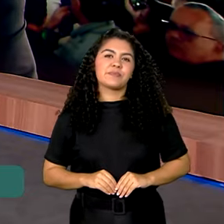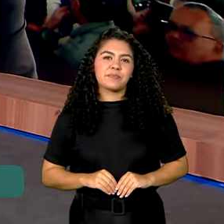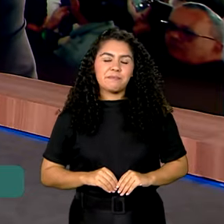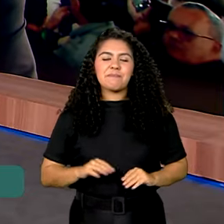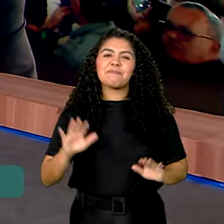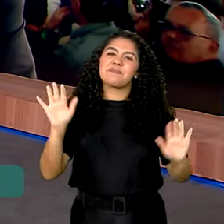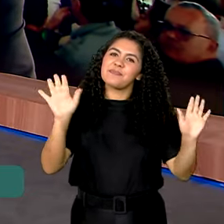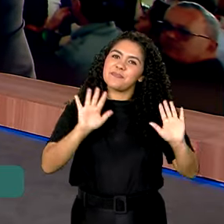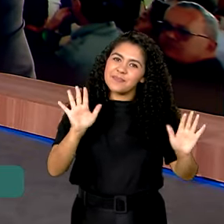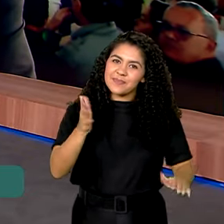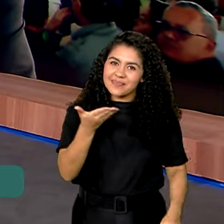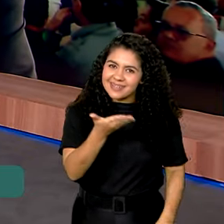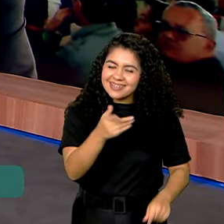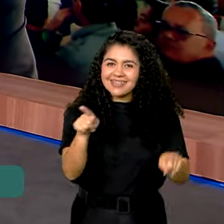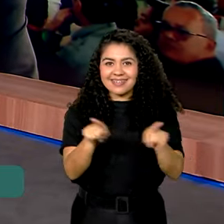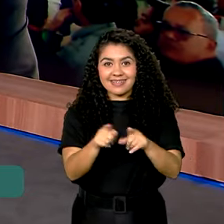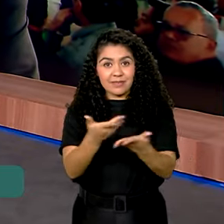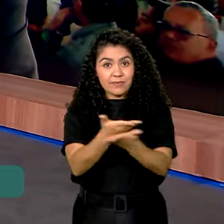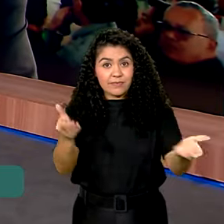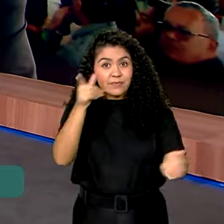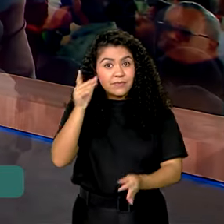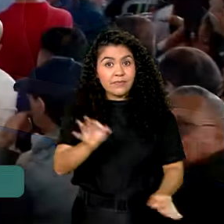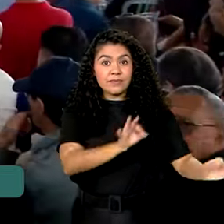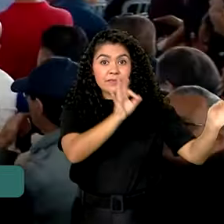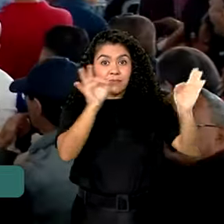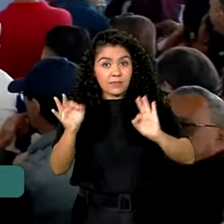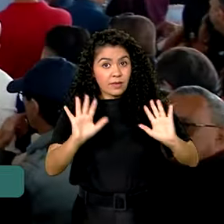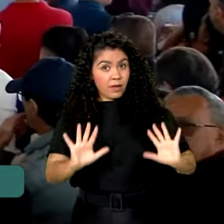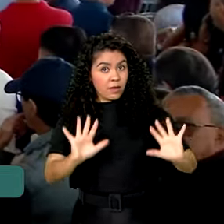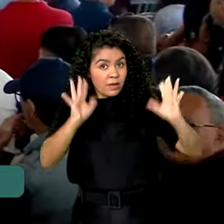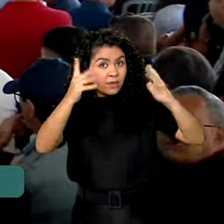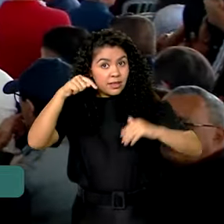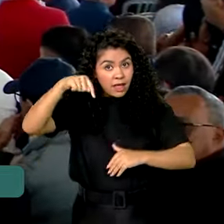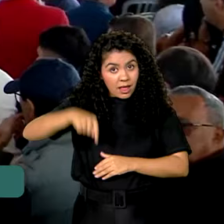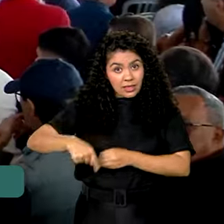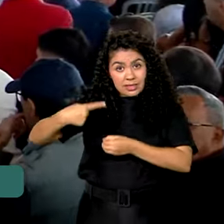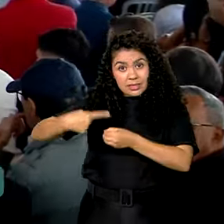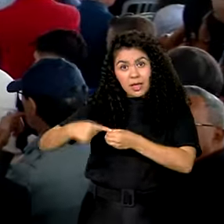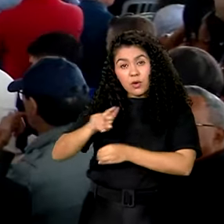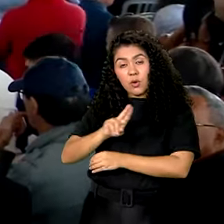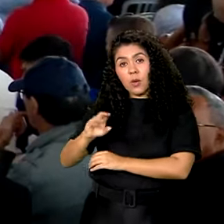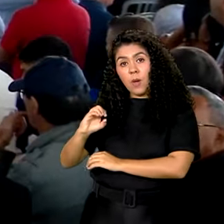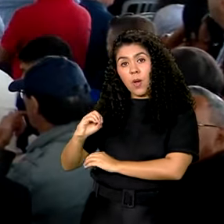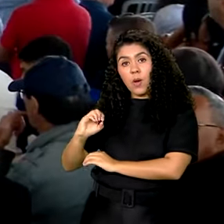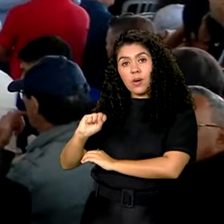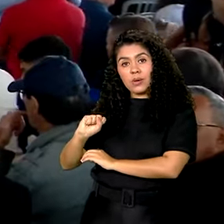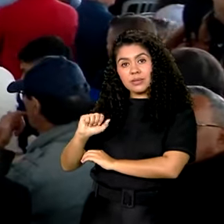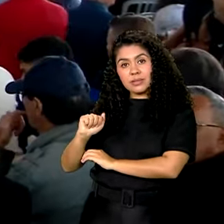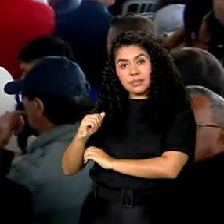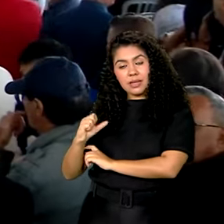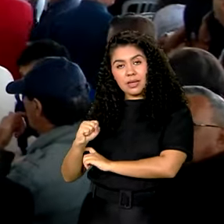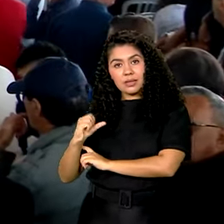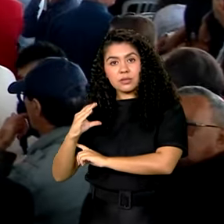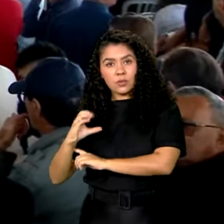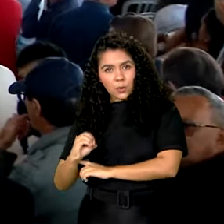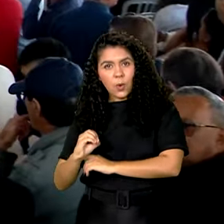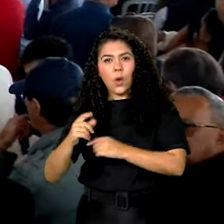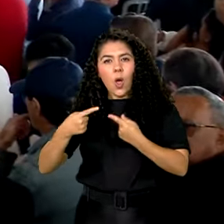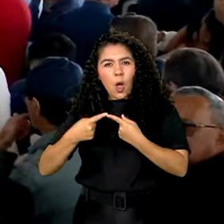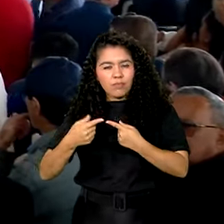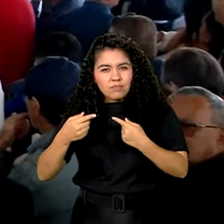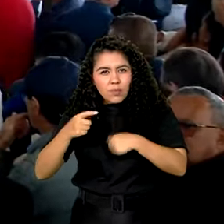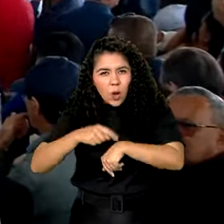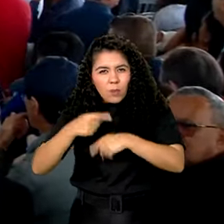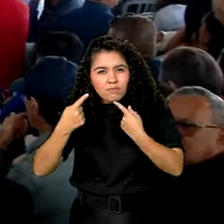Oi, Karine, bom dia a você, bom dia a todos. Olha, o evento aqui em Osasco deve começar daqui a pouquinho, às 10 horas da